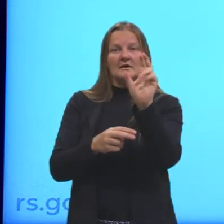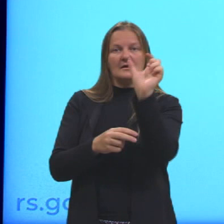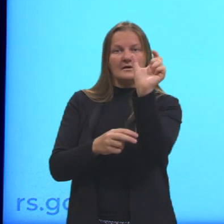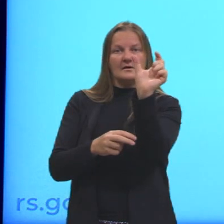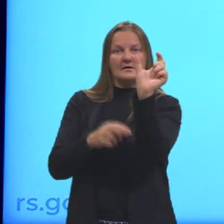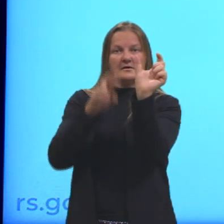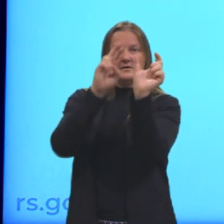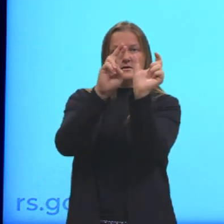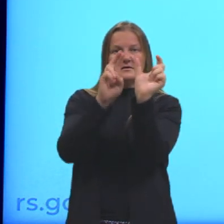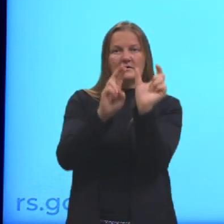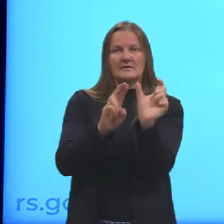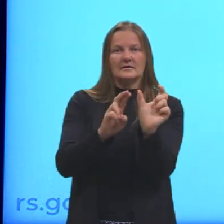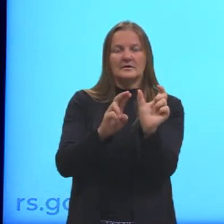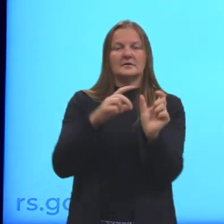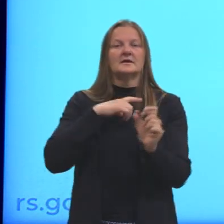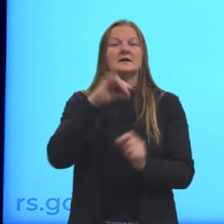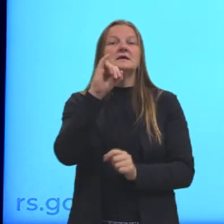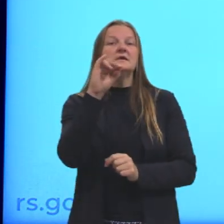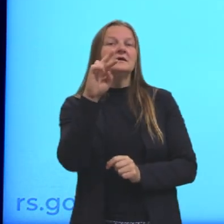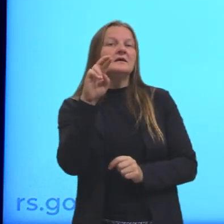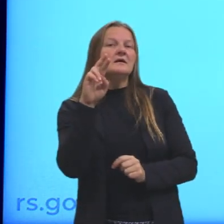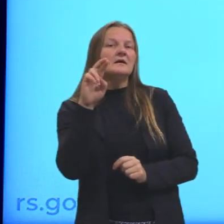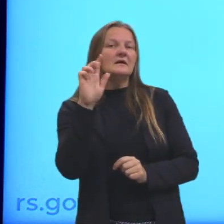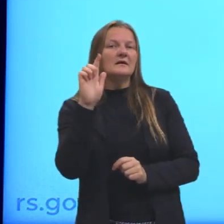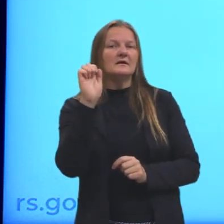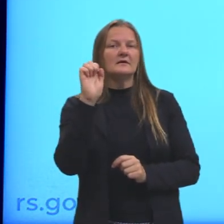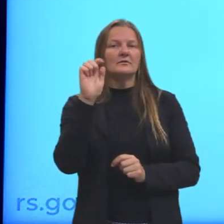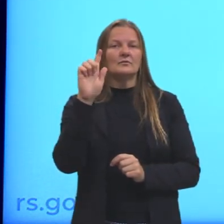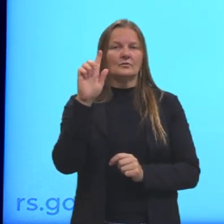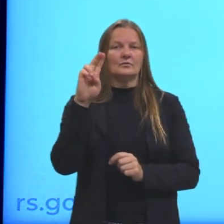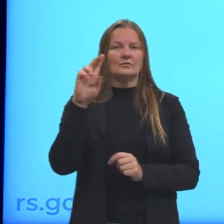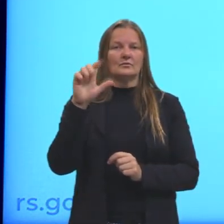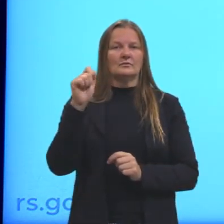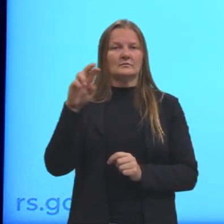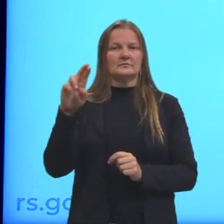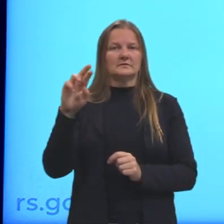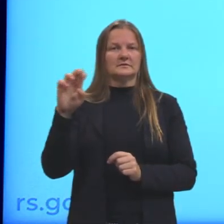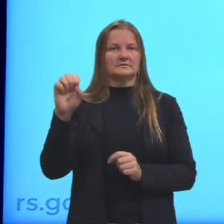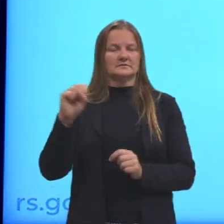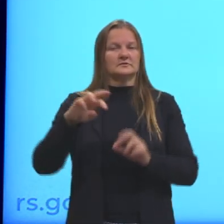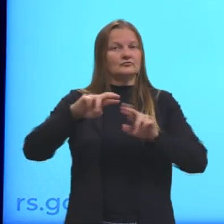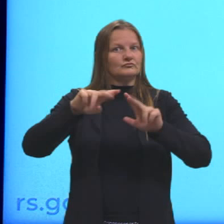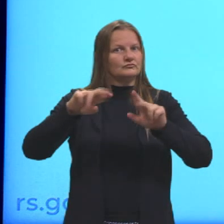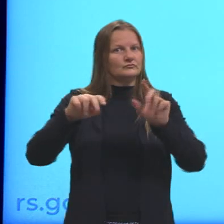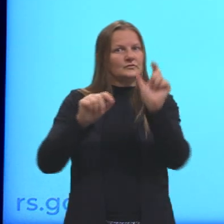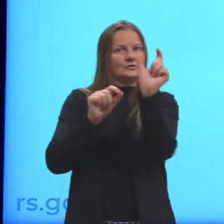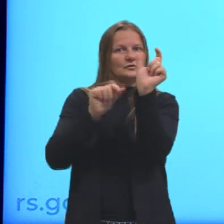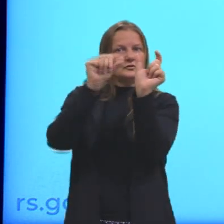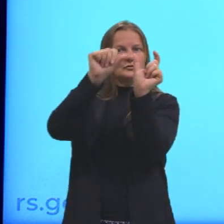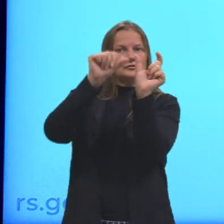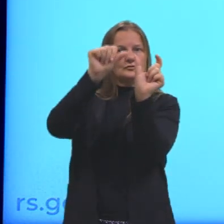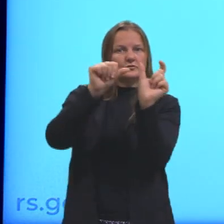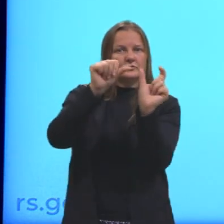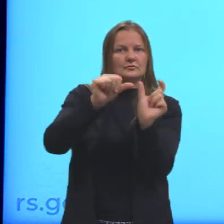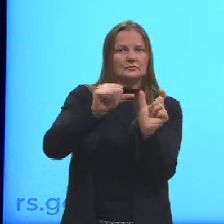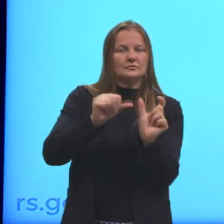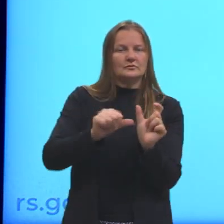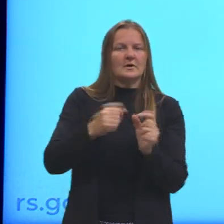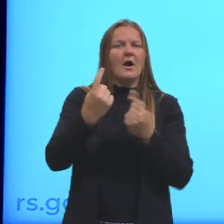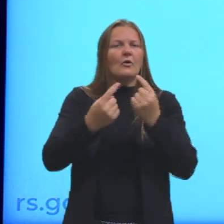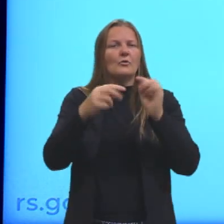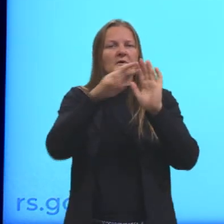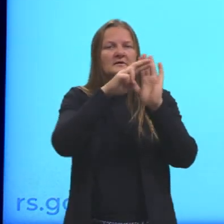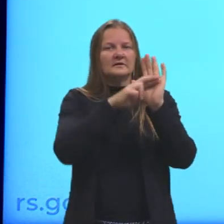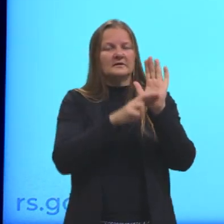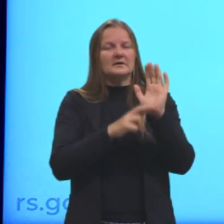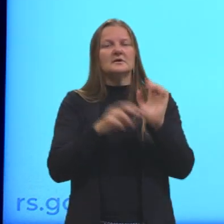verbos irregulares. Algumas regras seguem apenas para os verbos regulares. Por